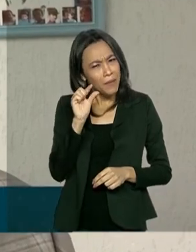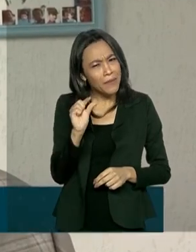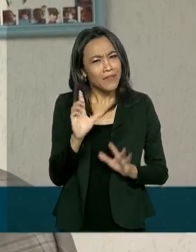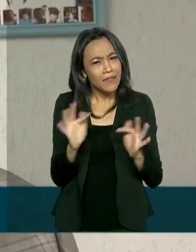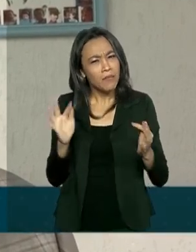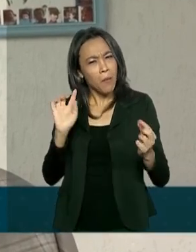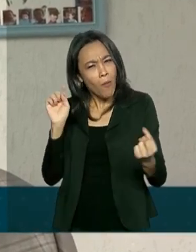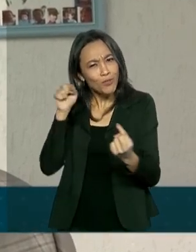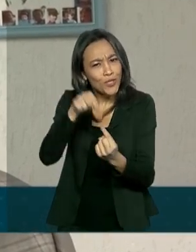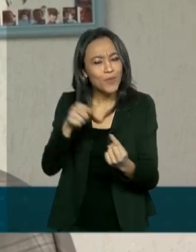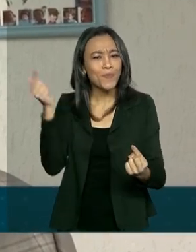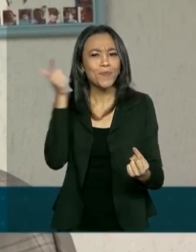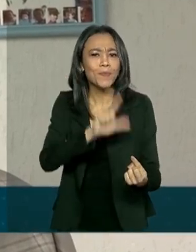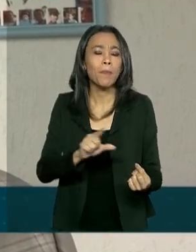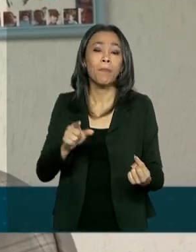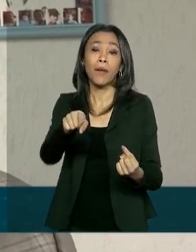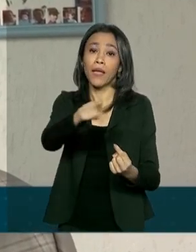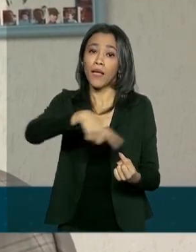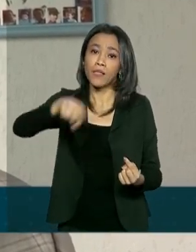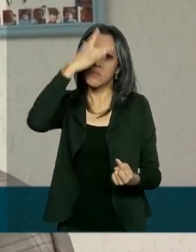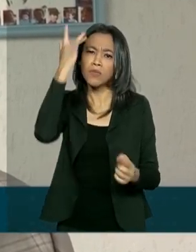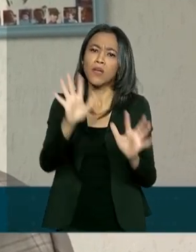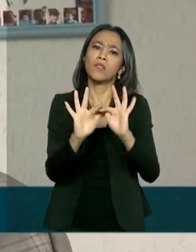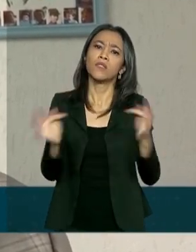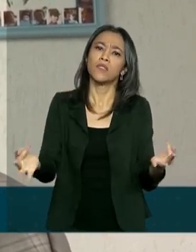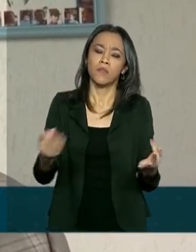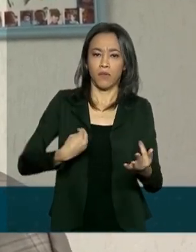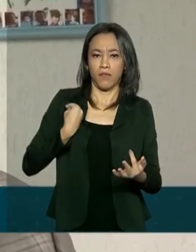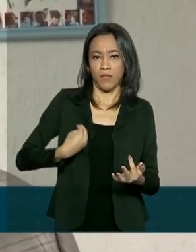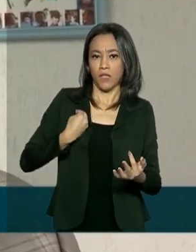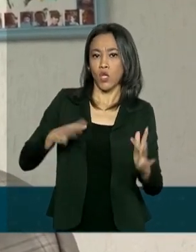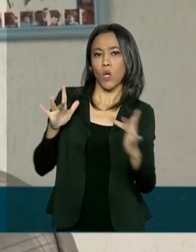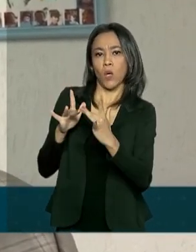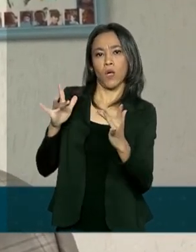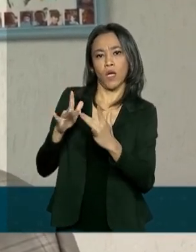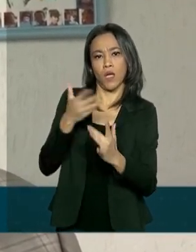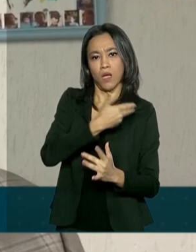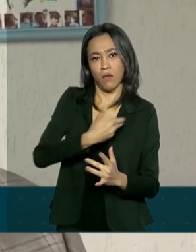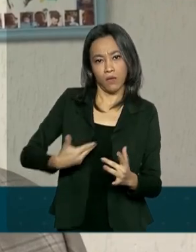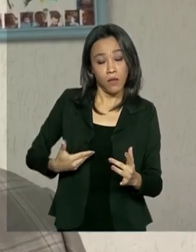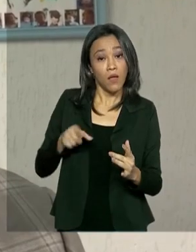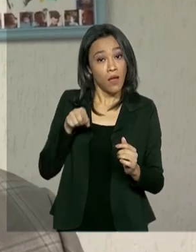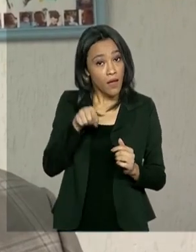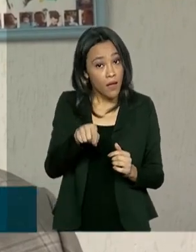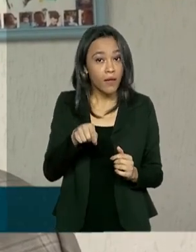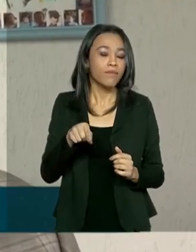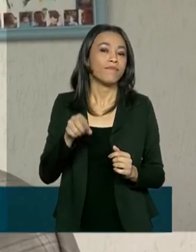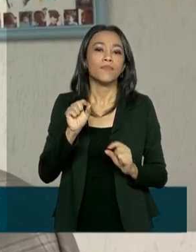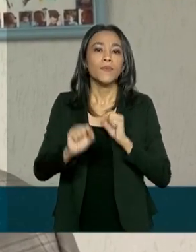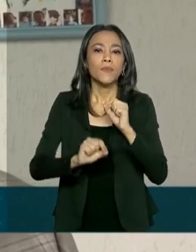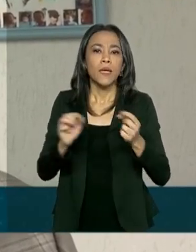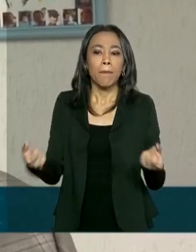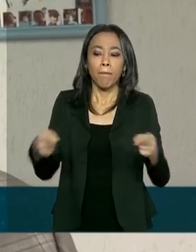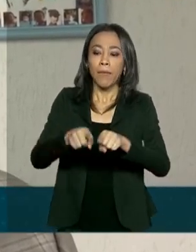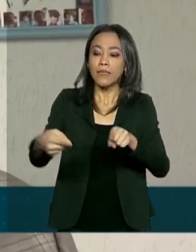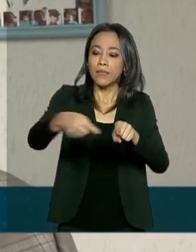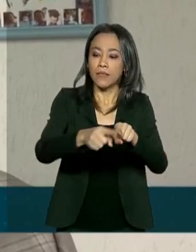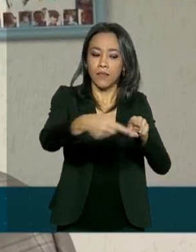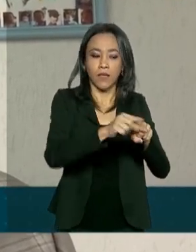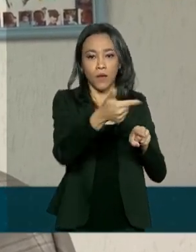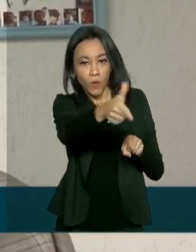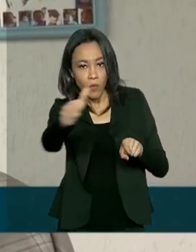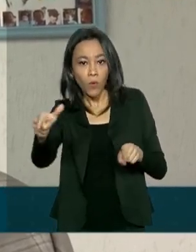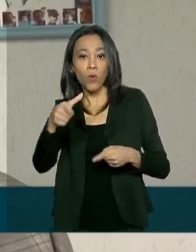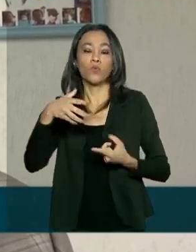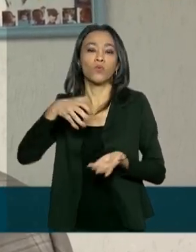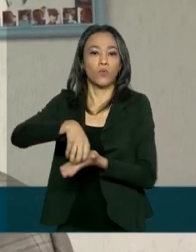conseguir simplificar a vida do cidadão em seu relacionamento com o governo. Dessa maneira, a celebração de parcerias com outros órgãos